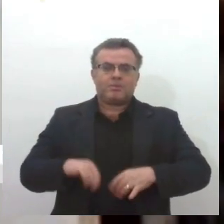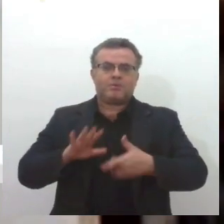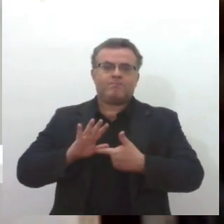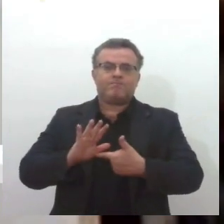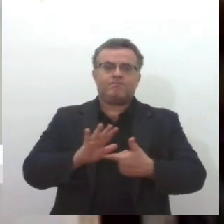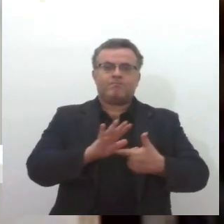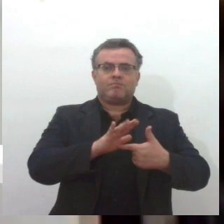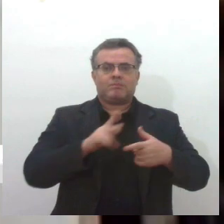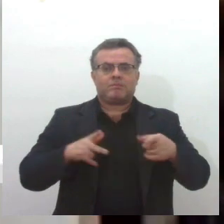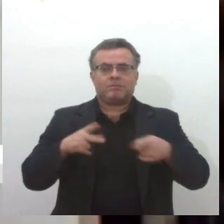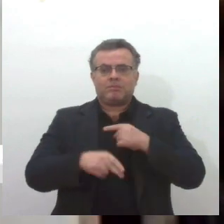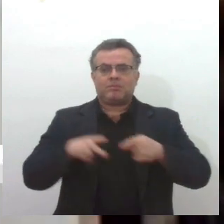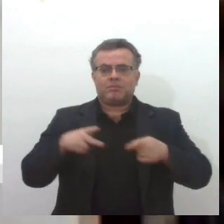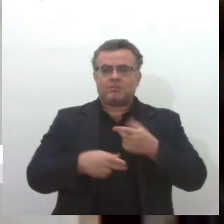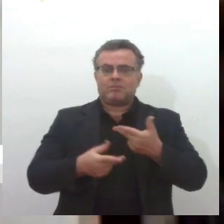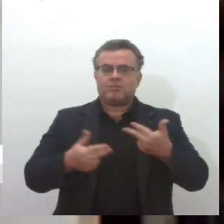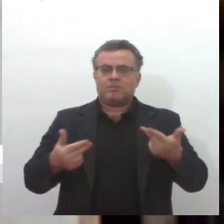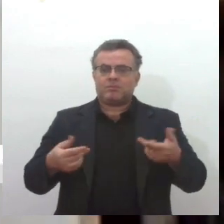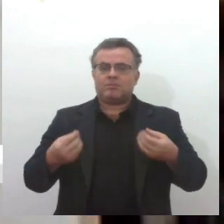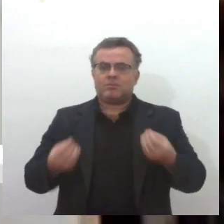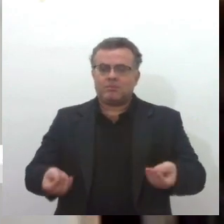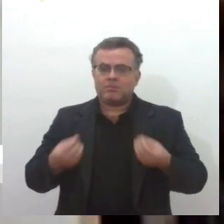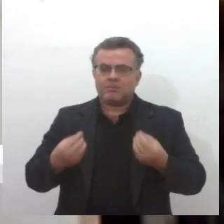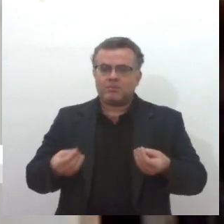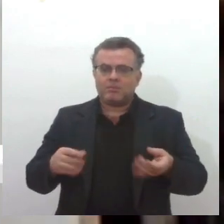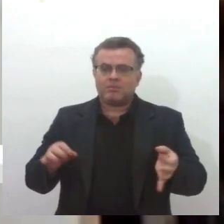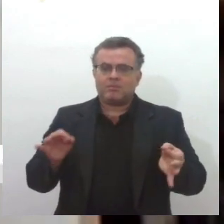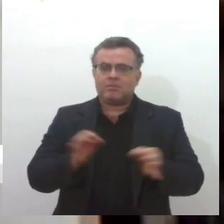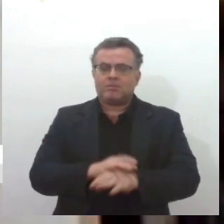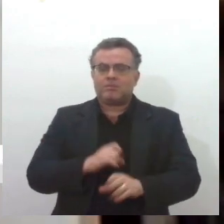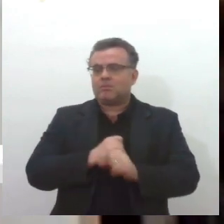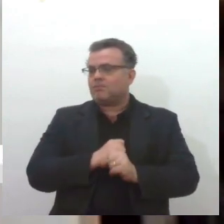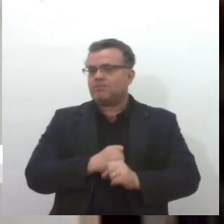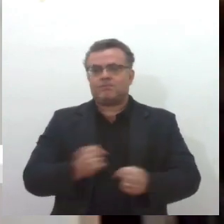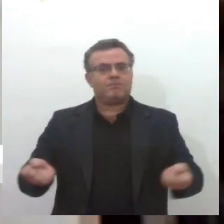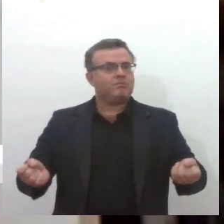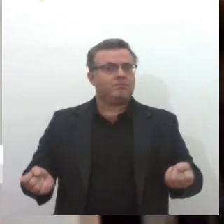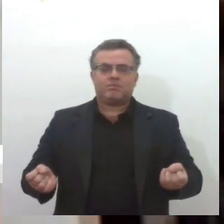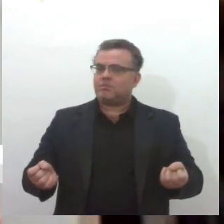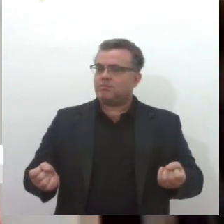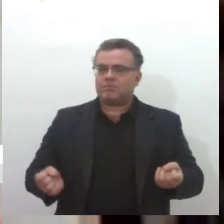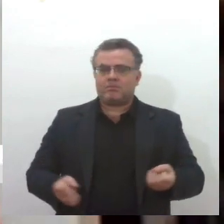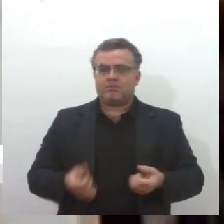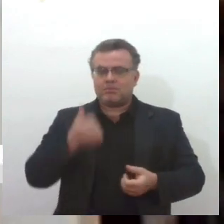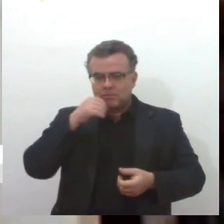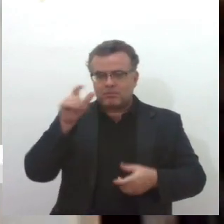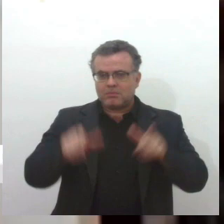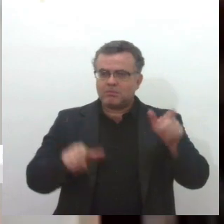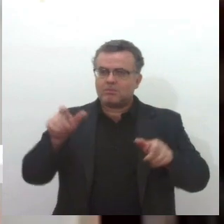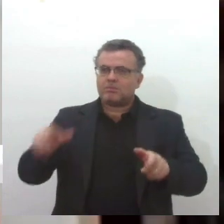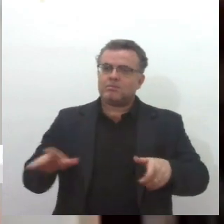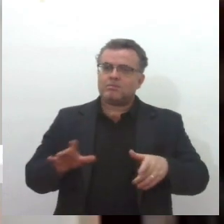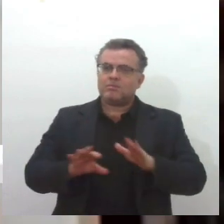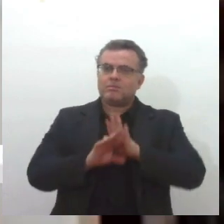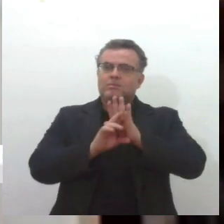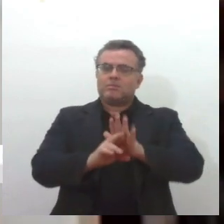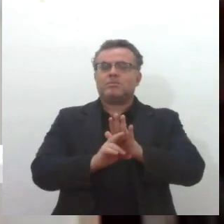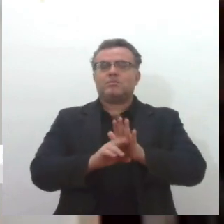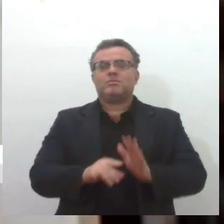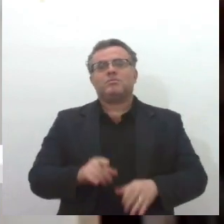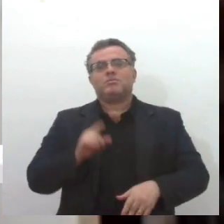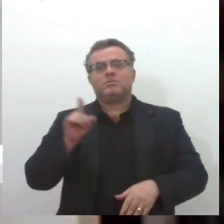serem cortadas em suas falas, é gritante, então, assim, elas estão lá no poder,